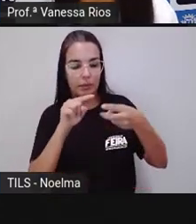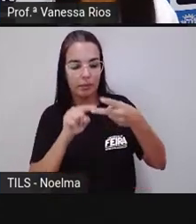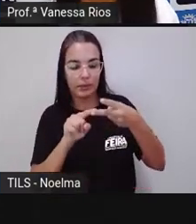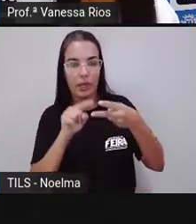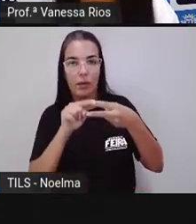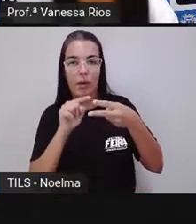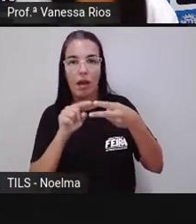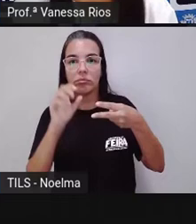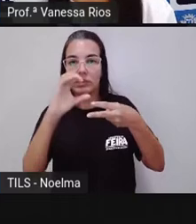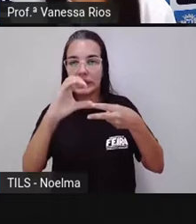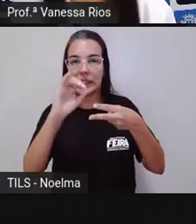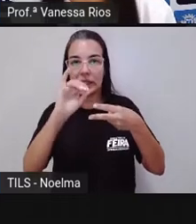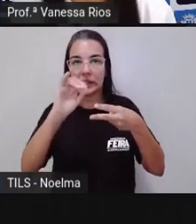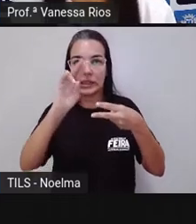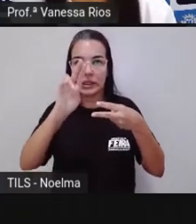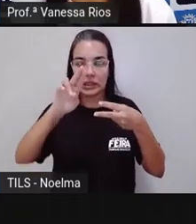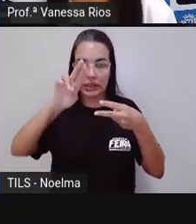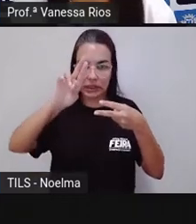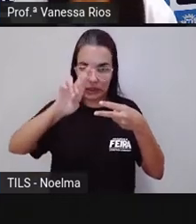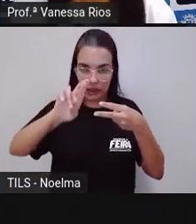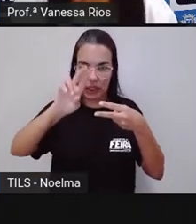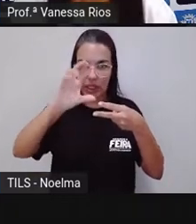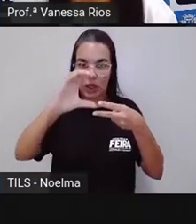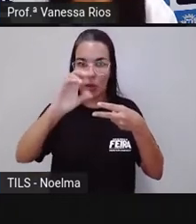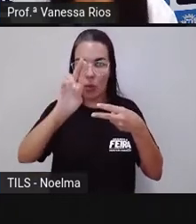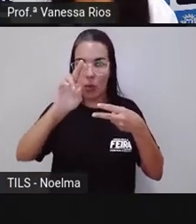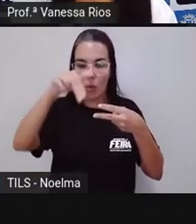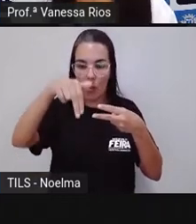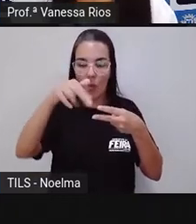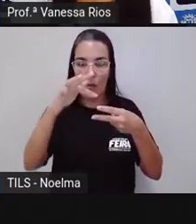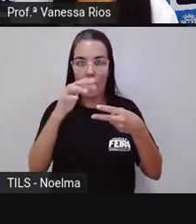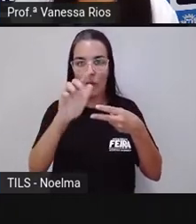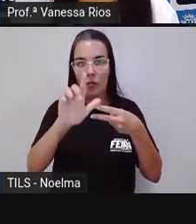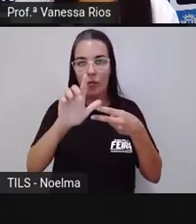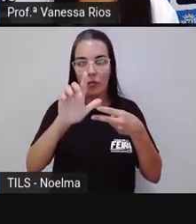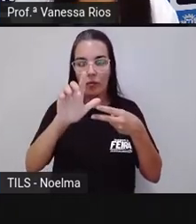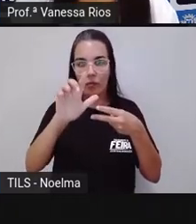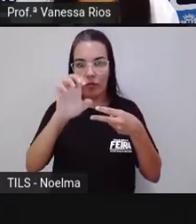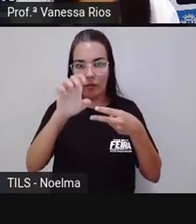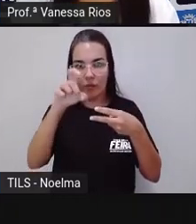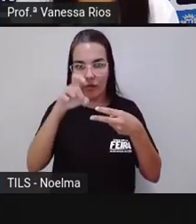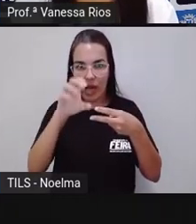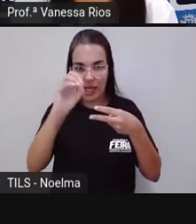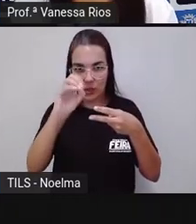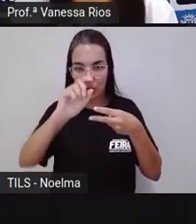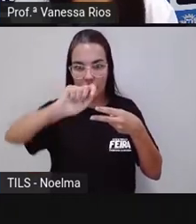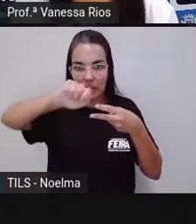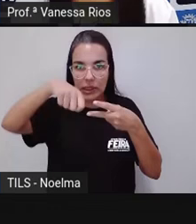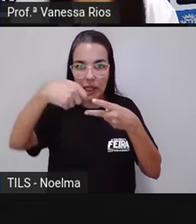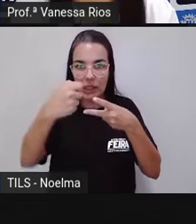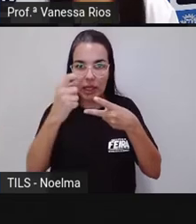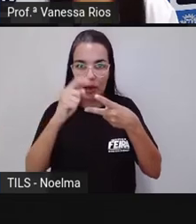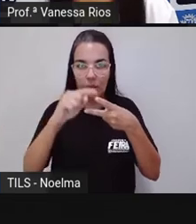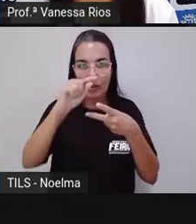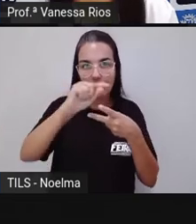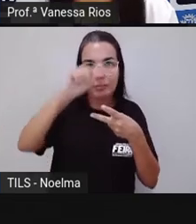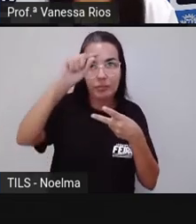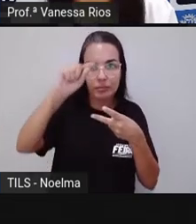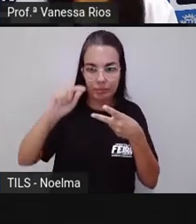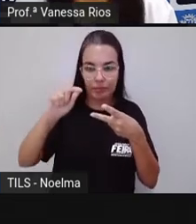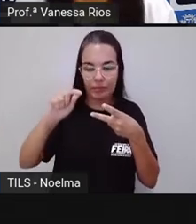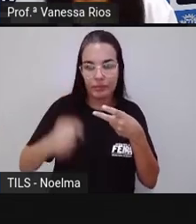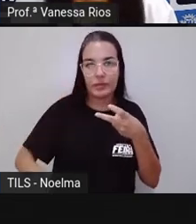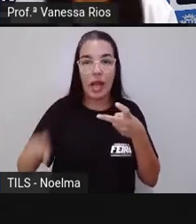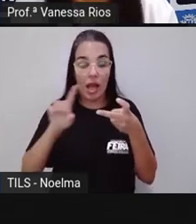circunflexo e o agudo. Os acentos, eles só podem ser utilizados em cima das